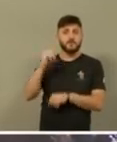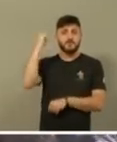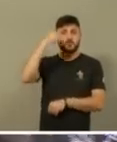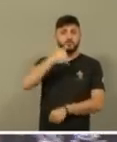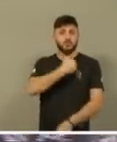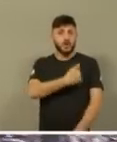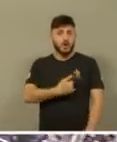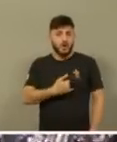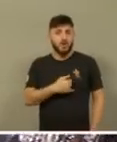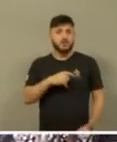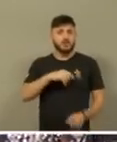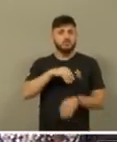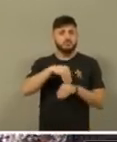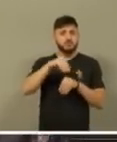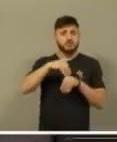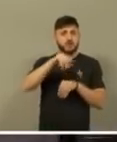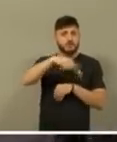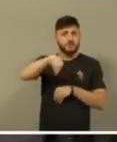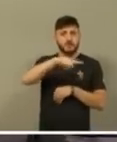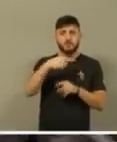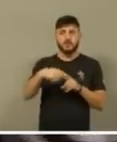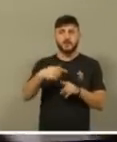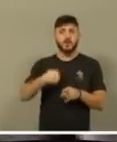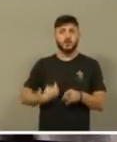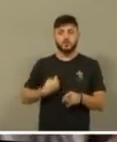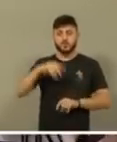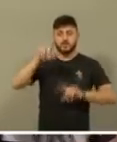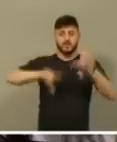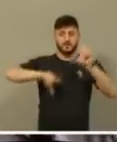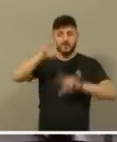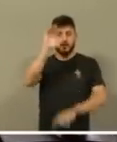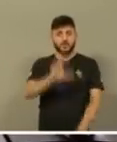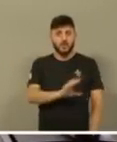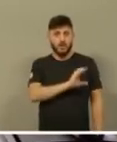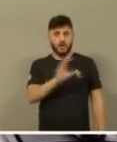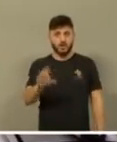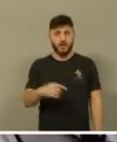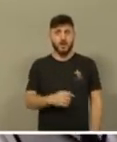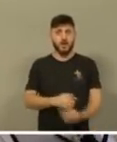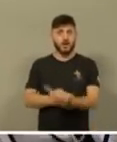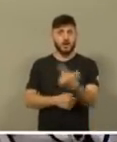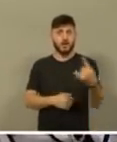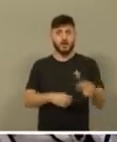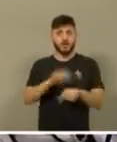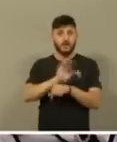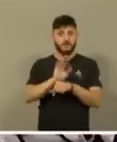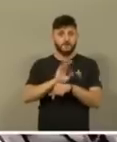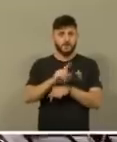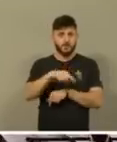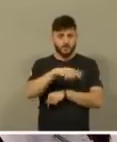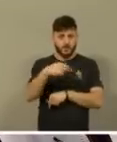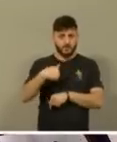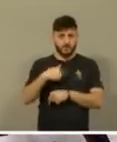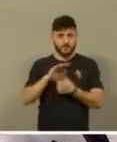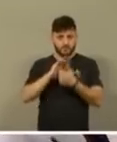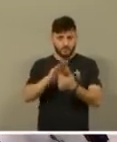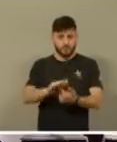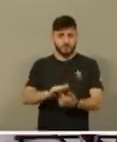dado, tantas dicas para vocês, porquê que eu estou, numa TV católica, ó, cada filme que a gente passa, quem assiste a TV evangelizar?